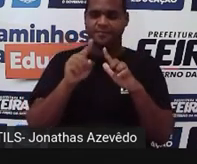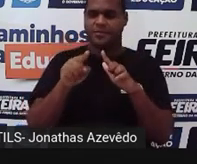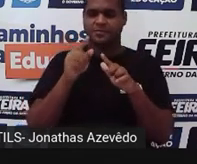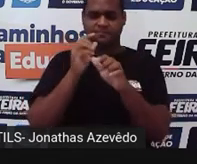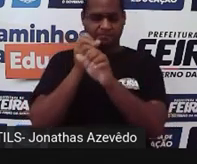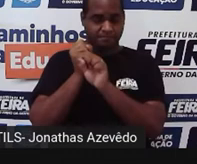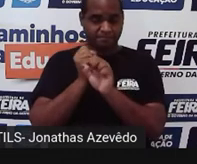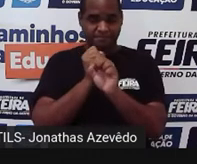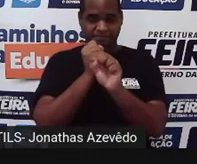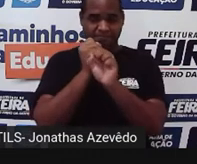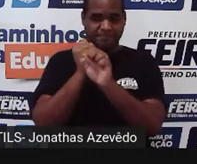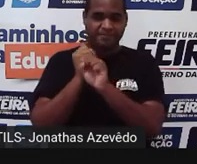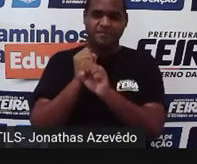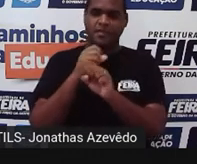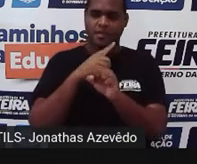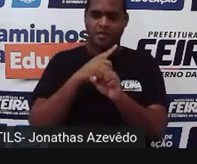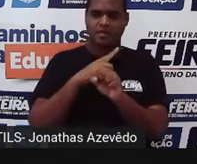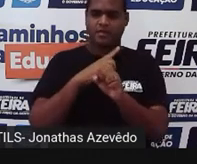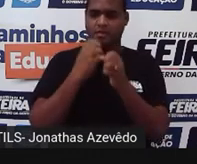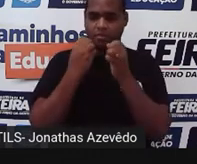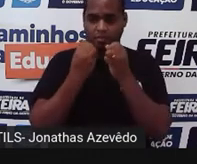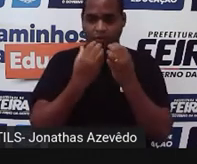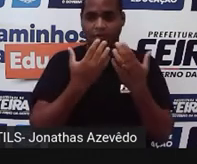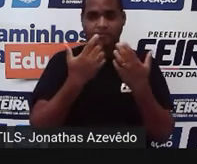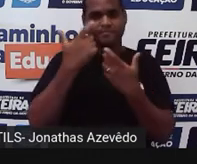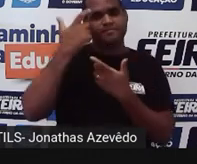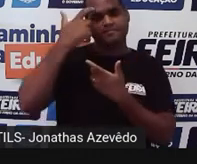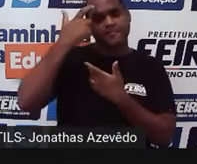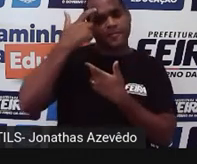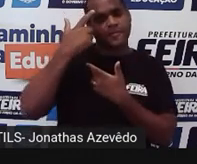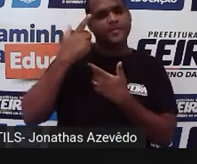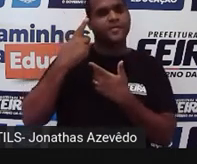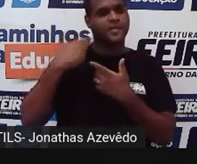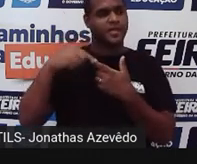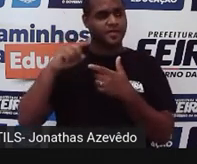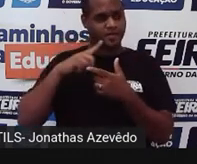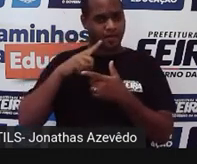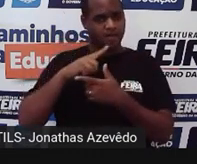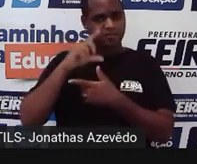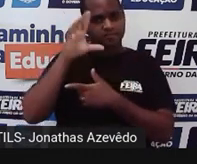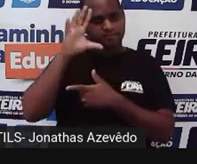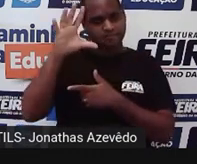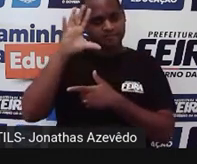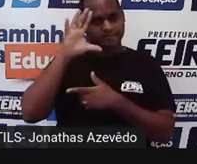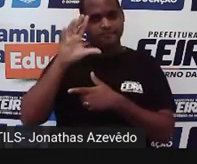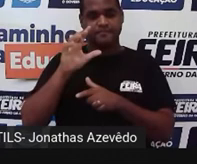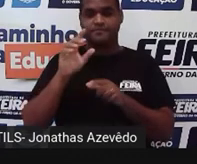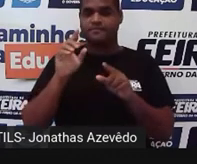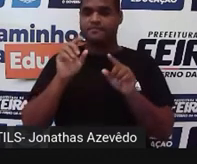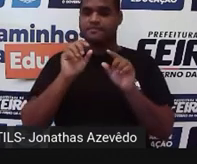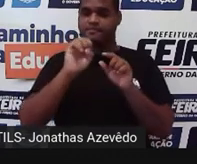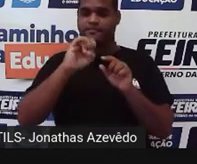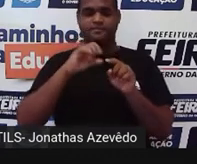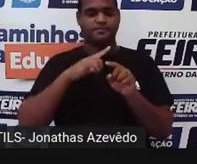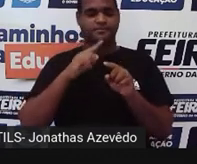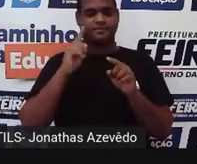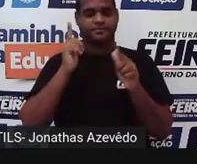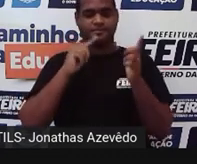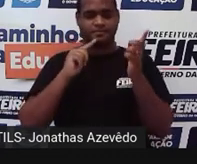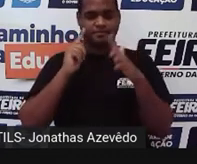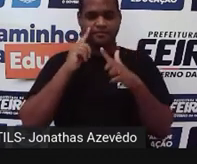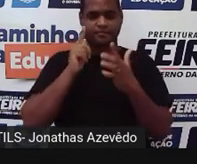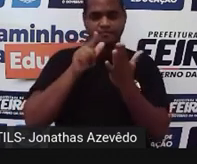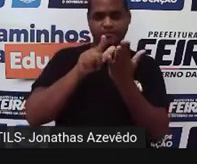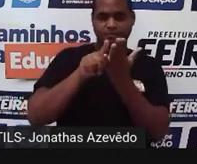continha, tá? Se você é bom de cálculo mental, pode fazer mentalmente. Se você é daquele de fazer no